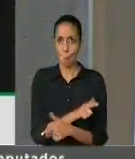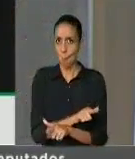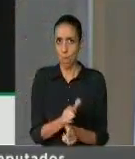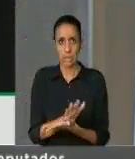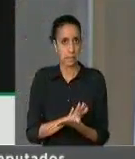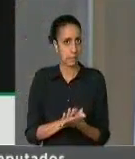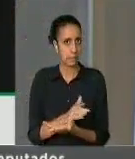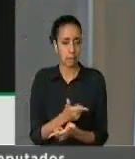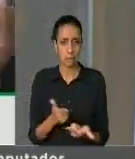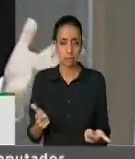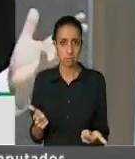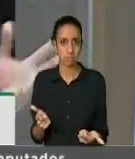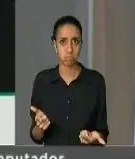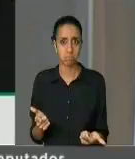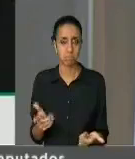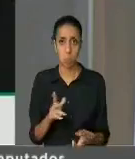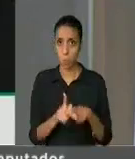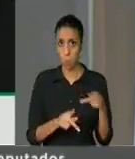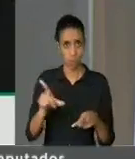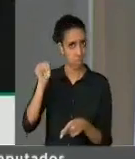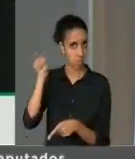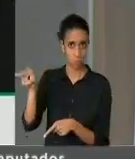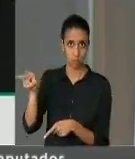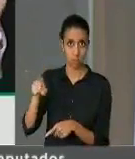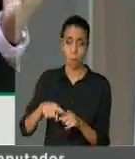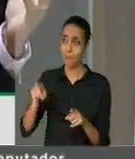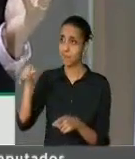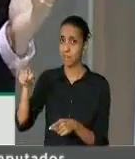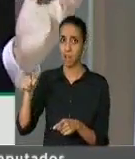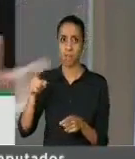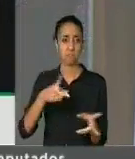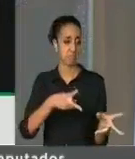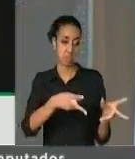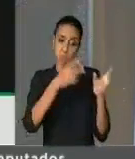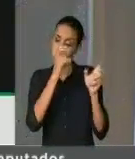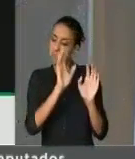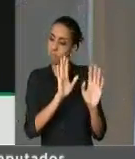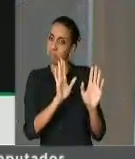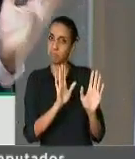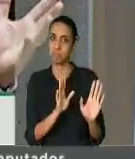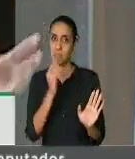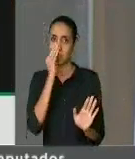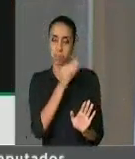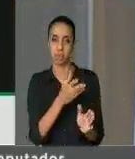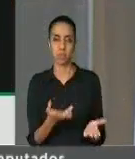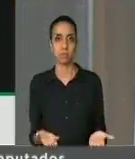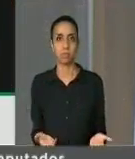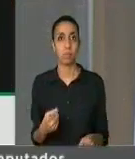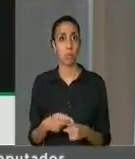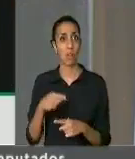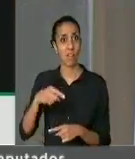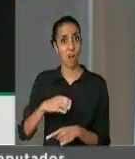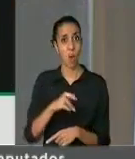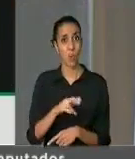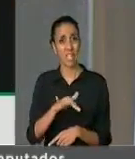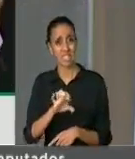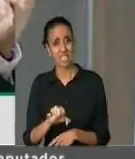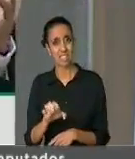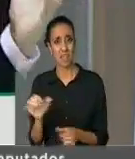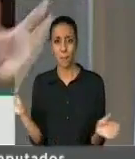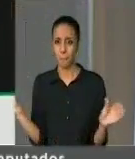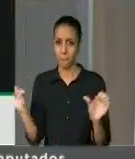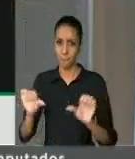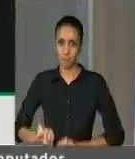legitimidade, insiste em não perceber, levando o país a uma crise que já é uma crise institucional.